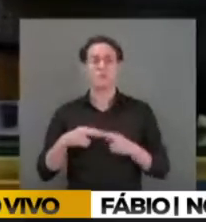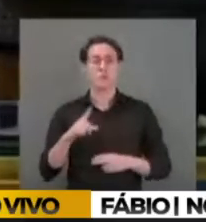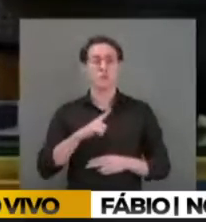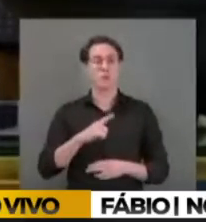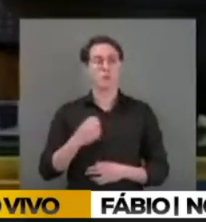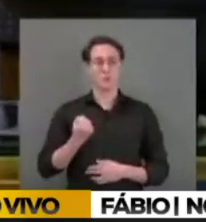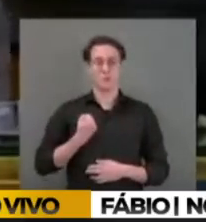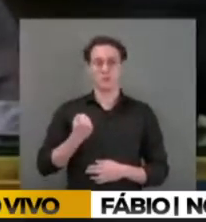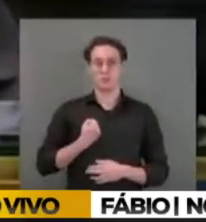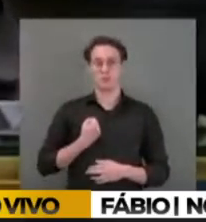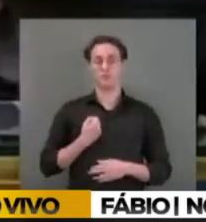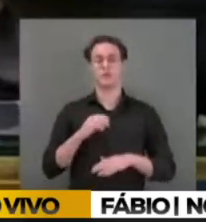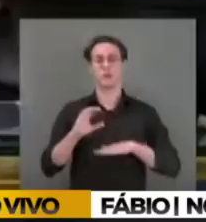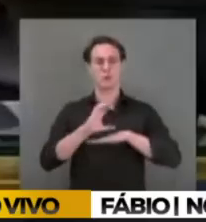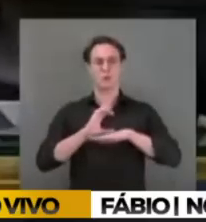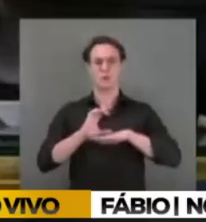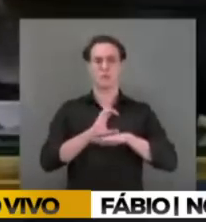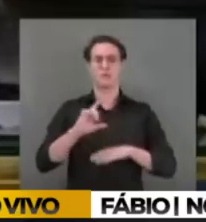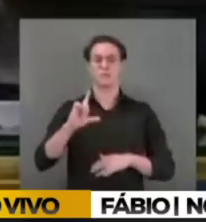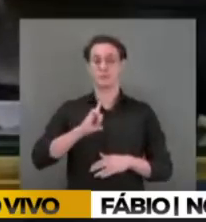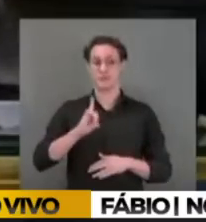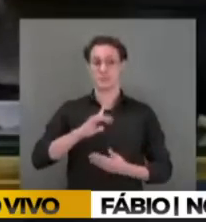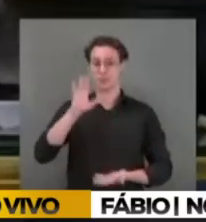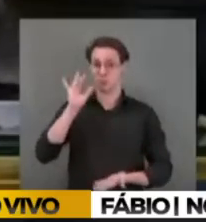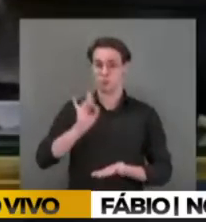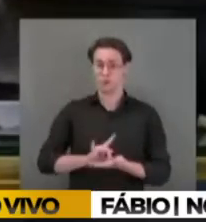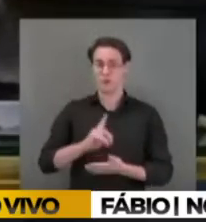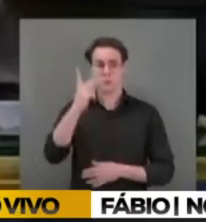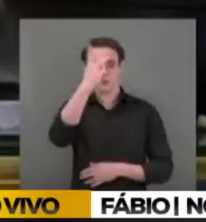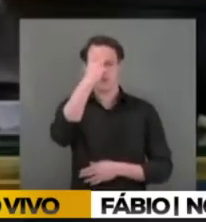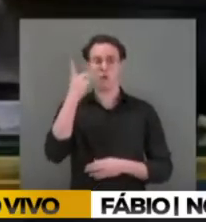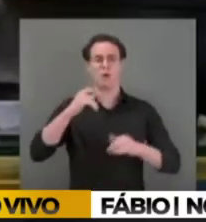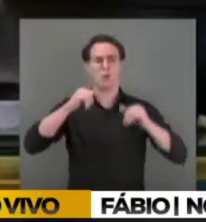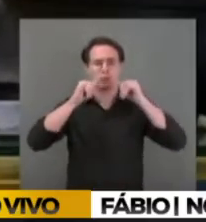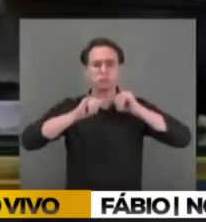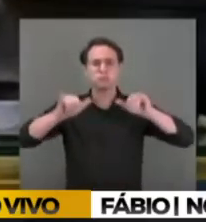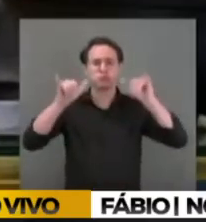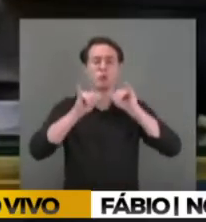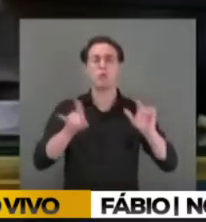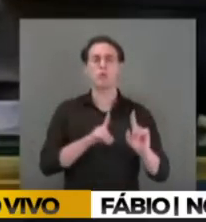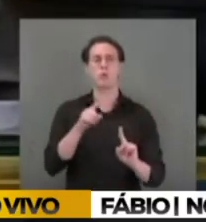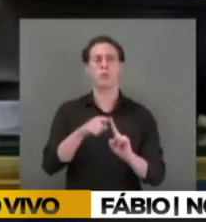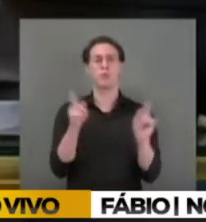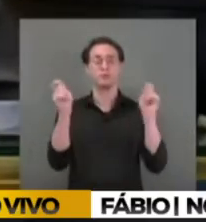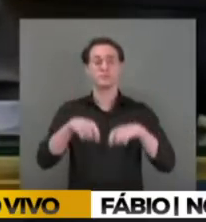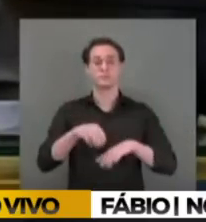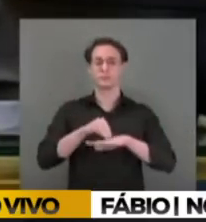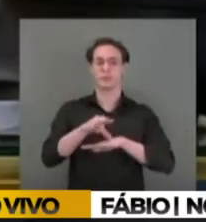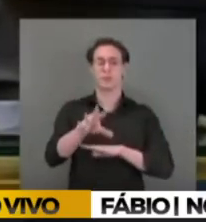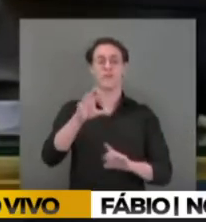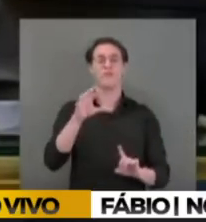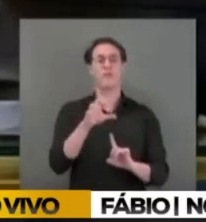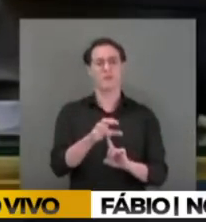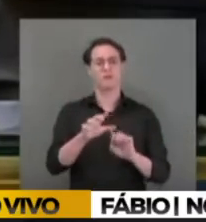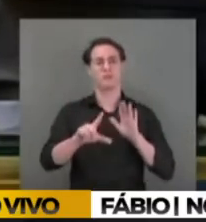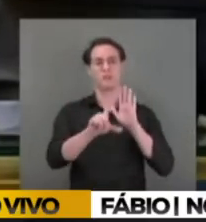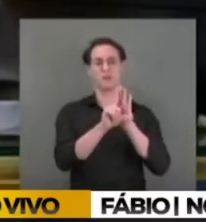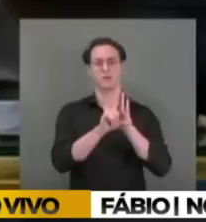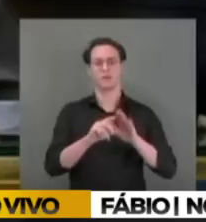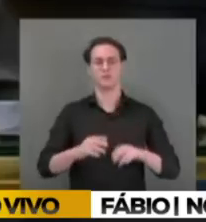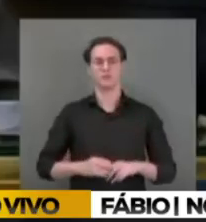número constitucional de subscritores e será publicado para que produza seus efeitos legais.